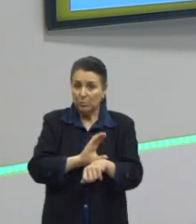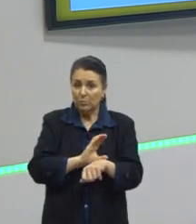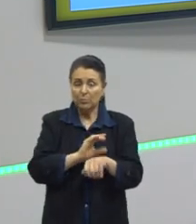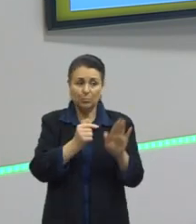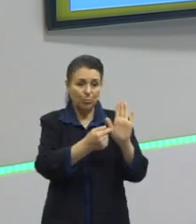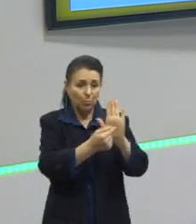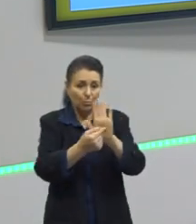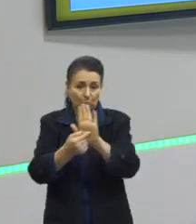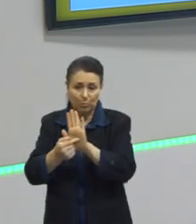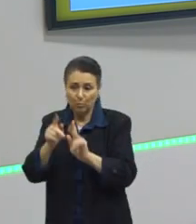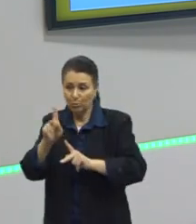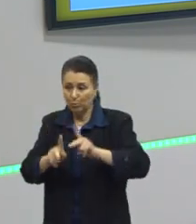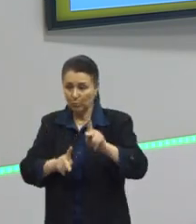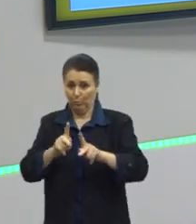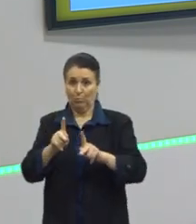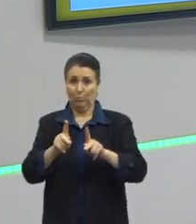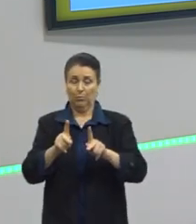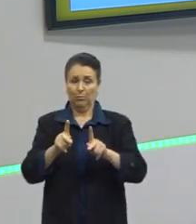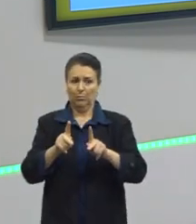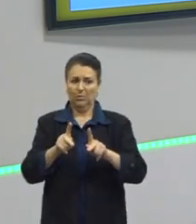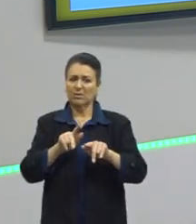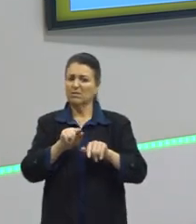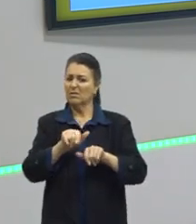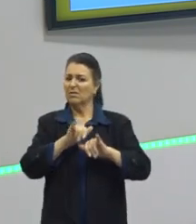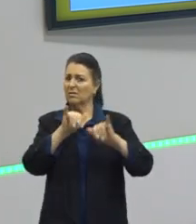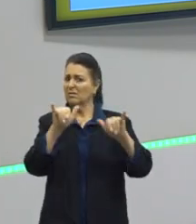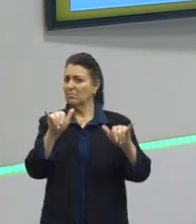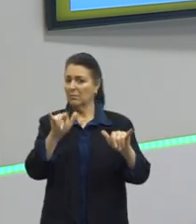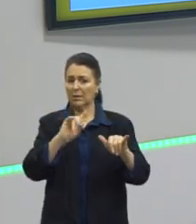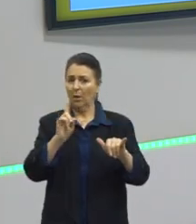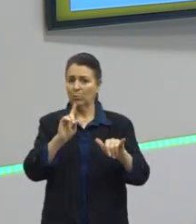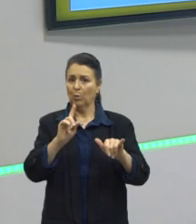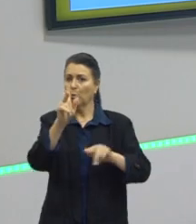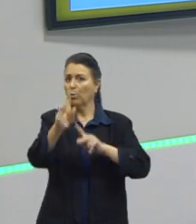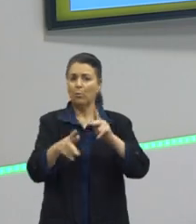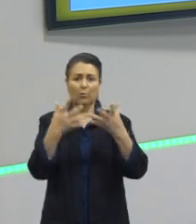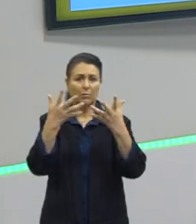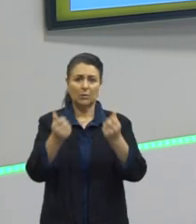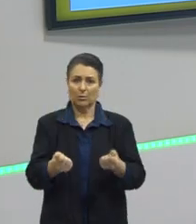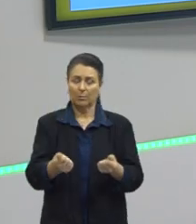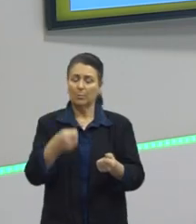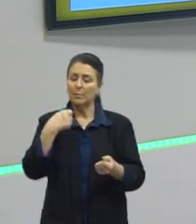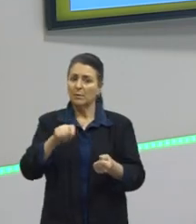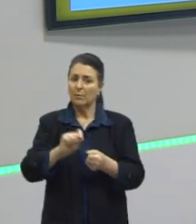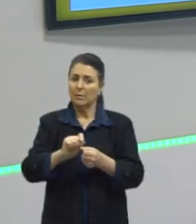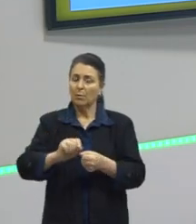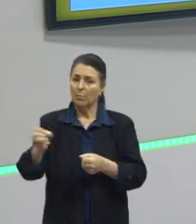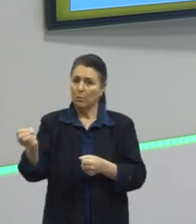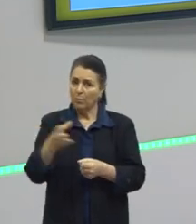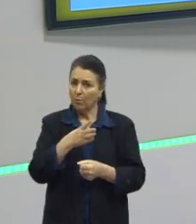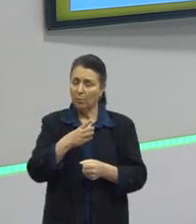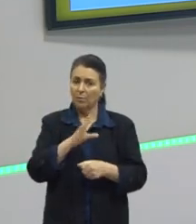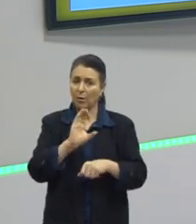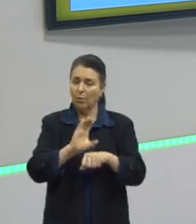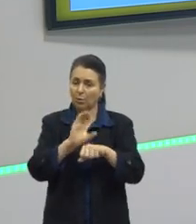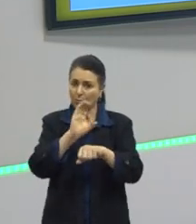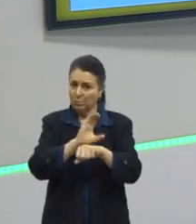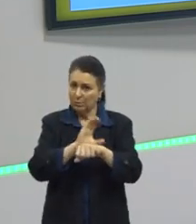mostrou ao povo, o povo disse, olha, desse jeito a gente não quer. Então vai ser feita uma nova Constituição, né,